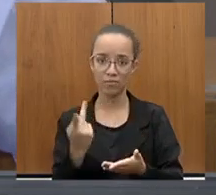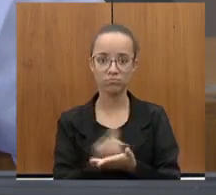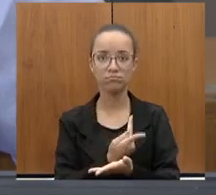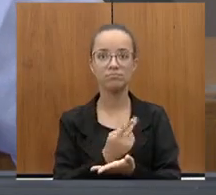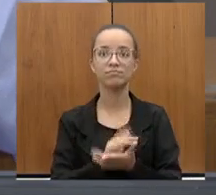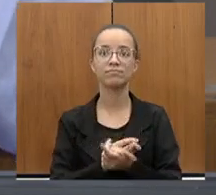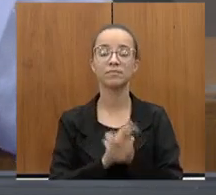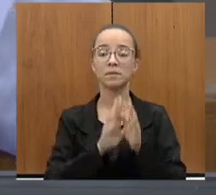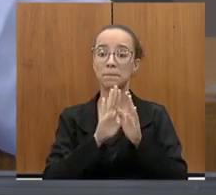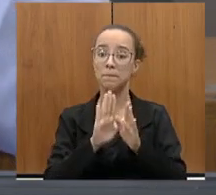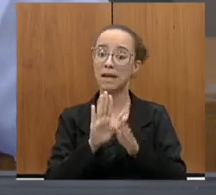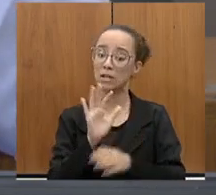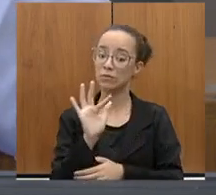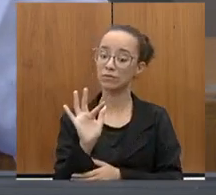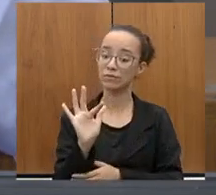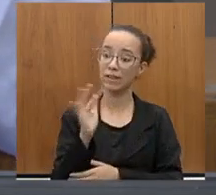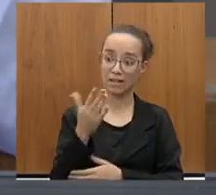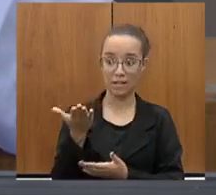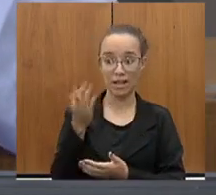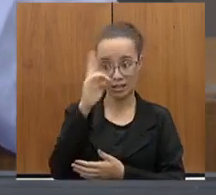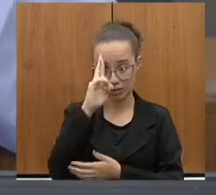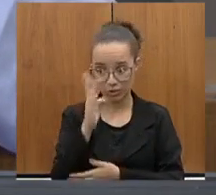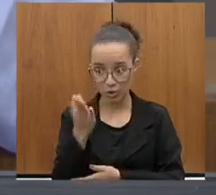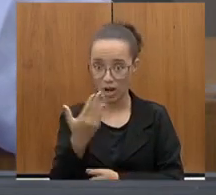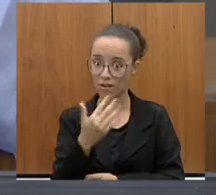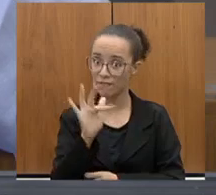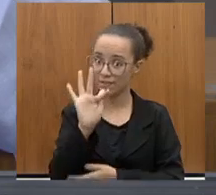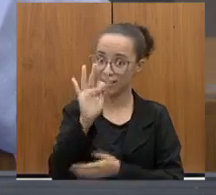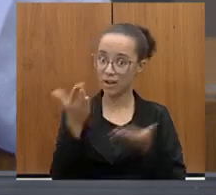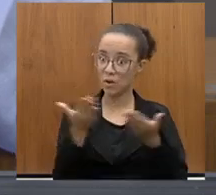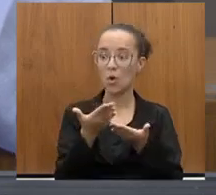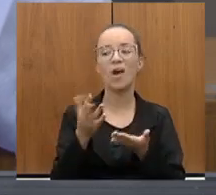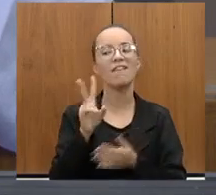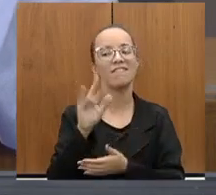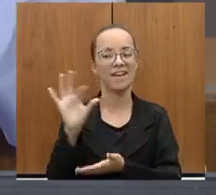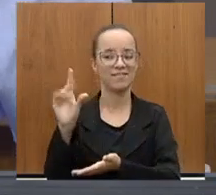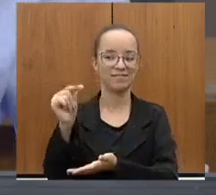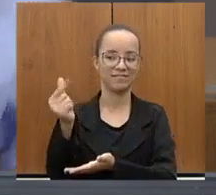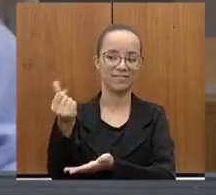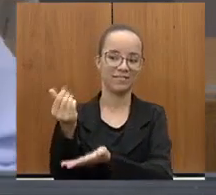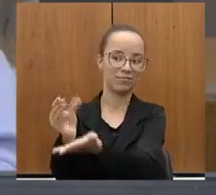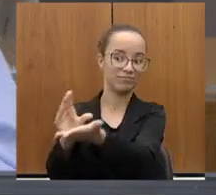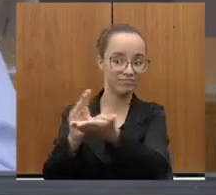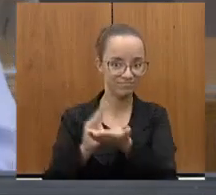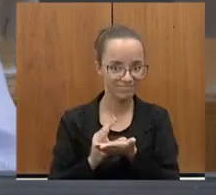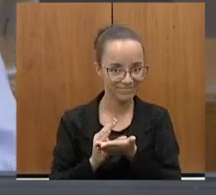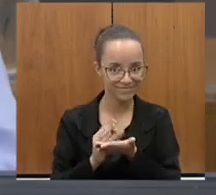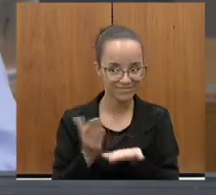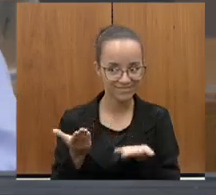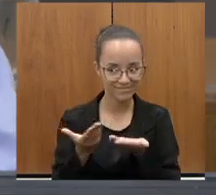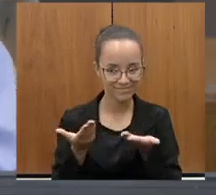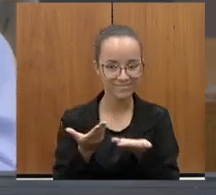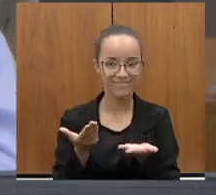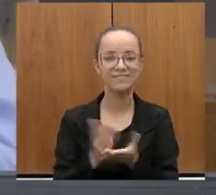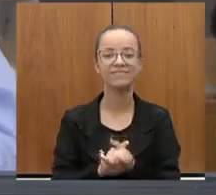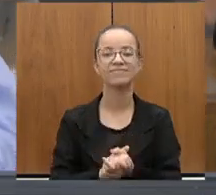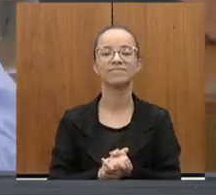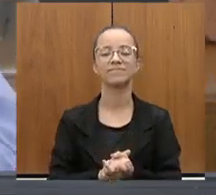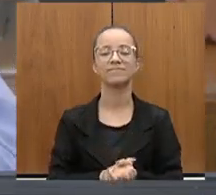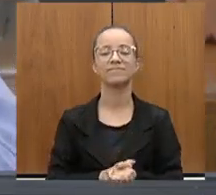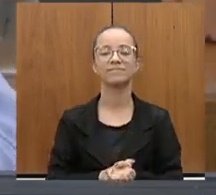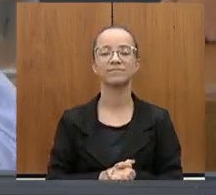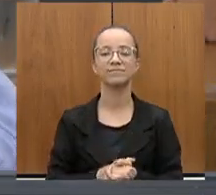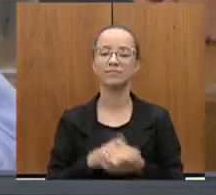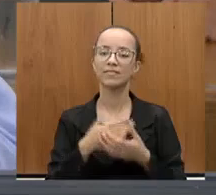senhora lá no governo federal vai nos ajudar com recursos, porque essa é um pouco igual a 290, viu, deputado Adão?